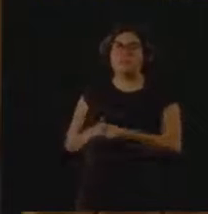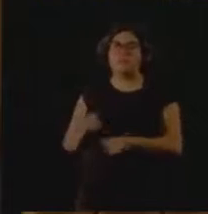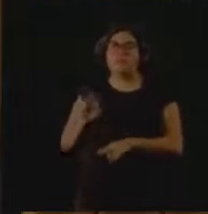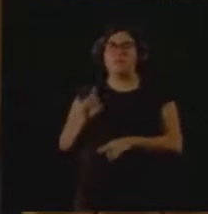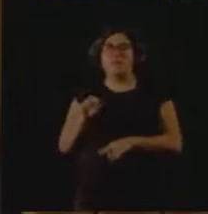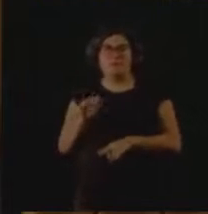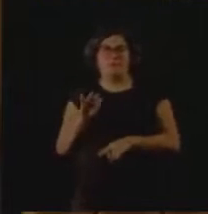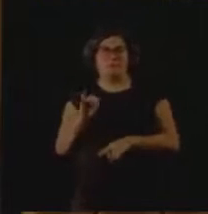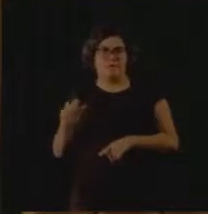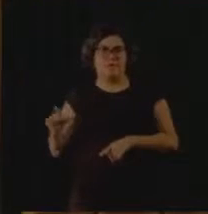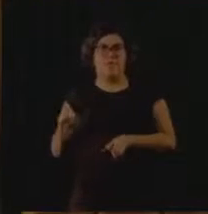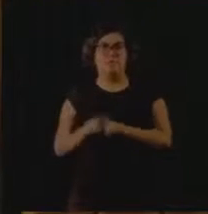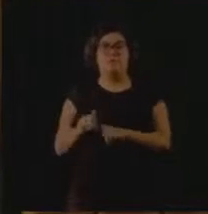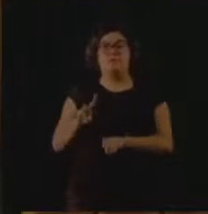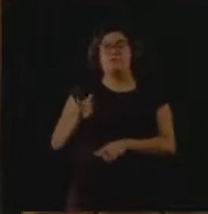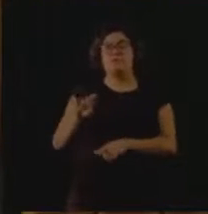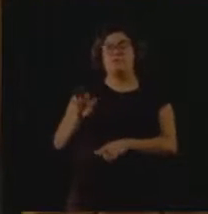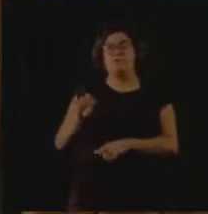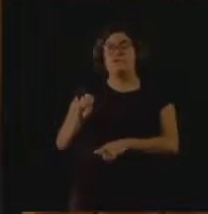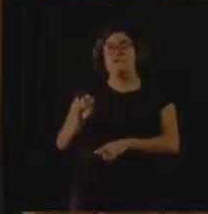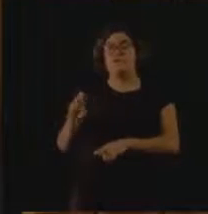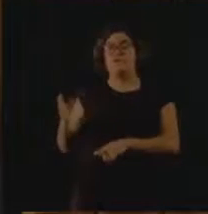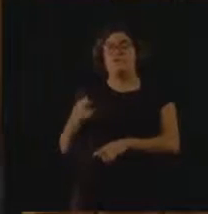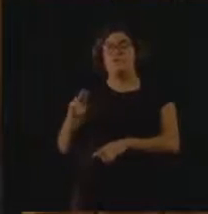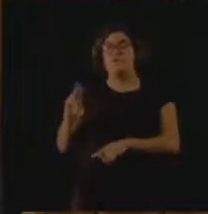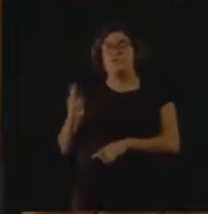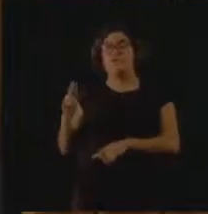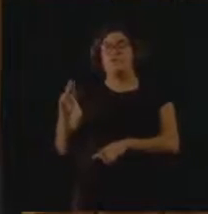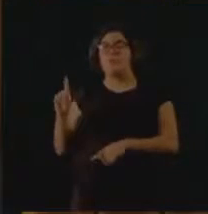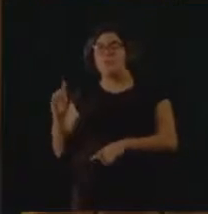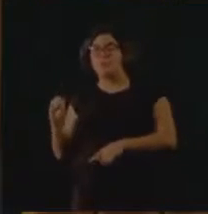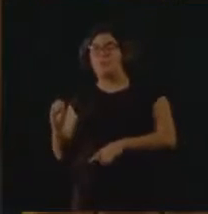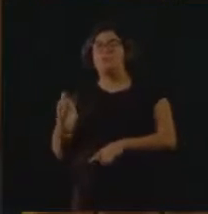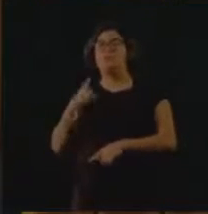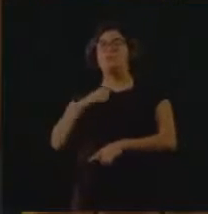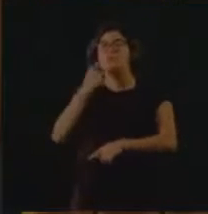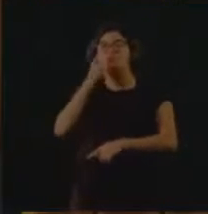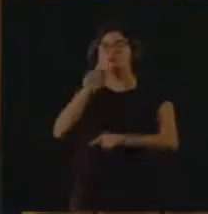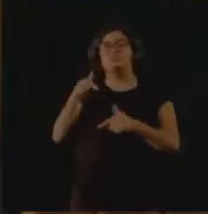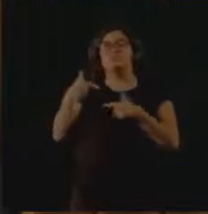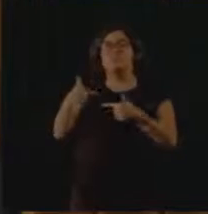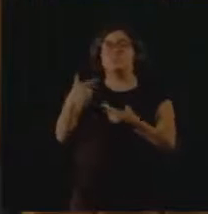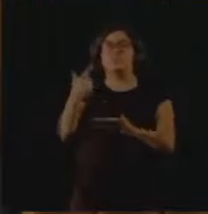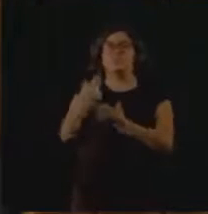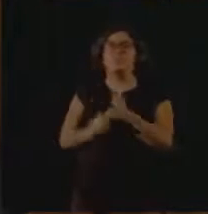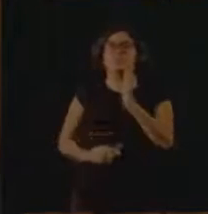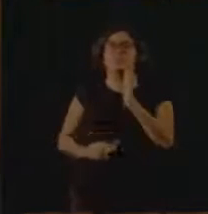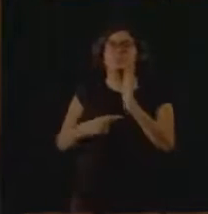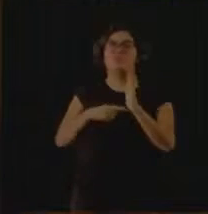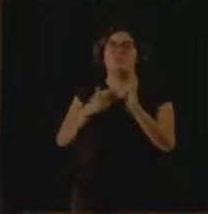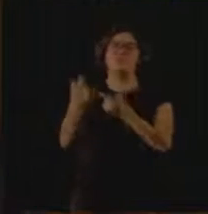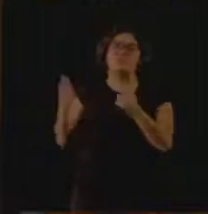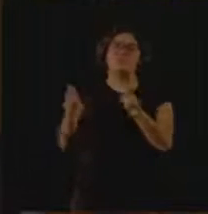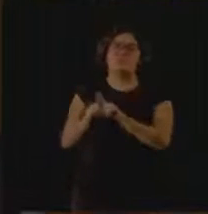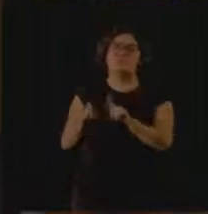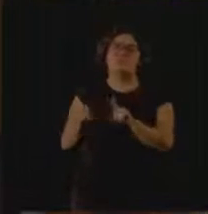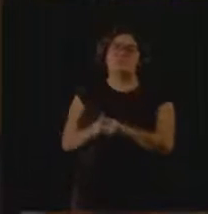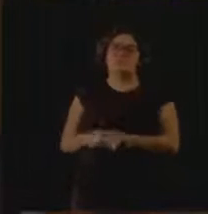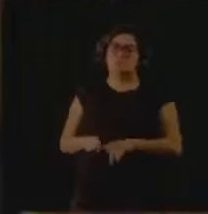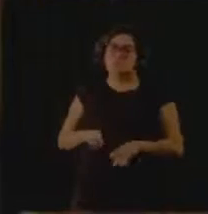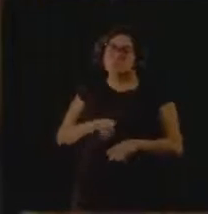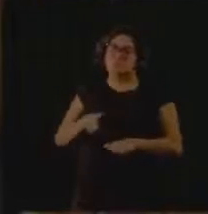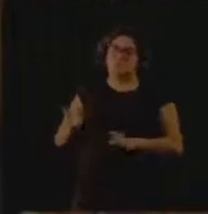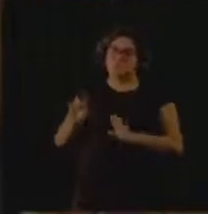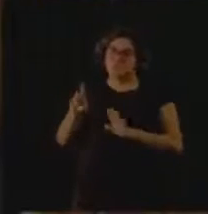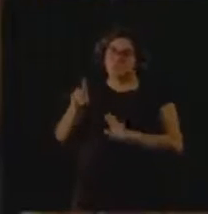Freitas, e o Vitor Hugo, da Comissão de Meio Ambiente, que levaram esse projeto adiante, e muitos outros. Então, não apenas uma